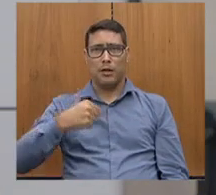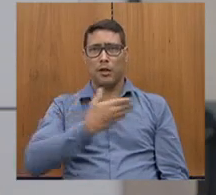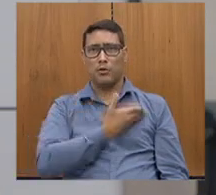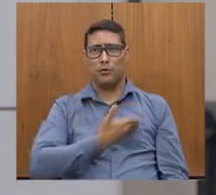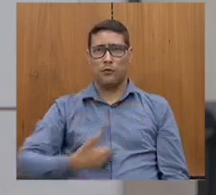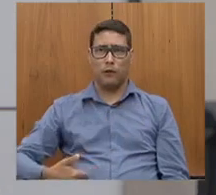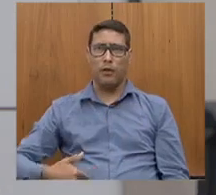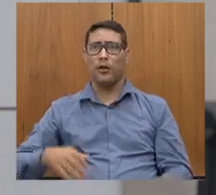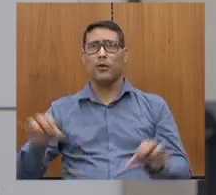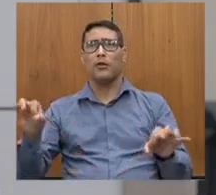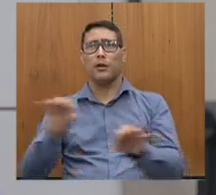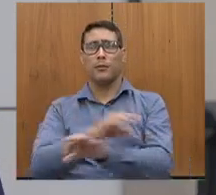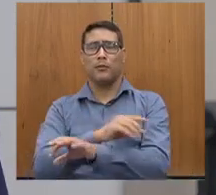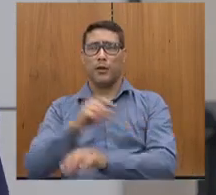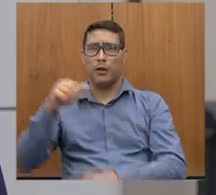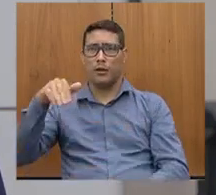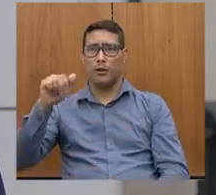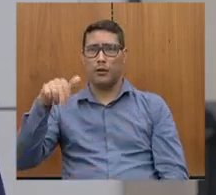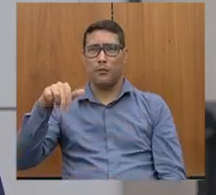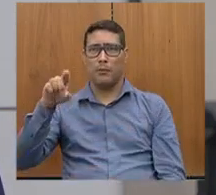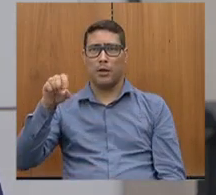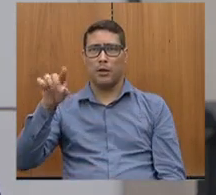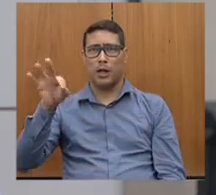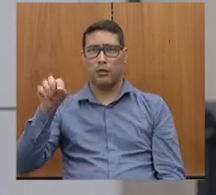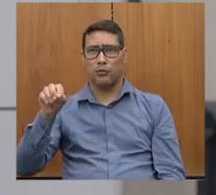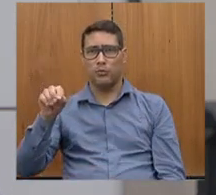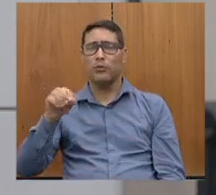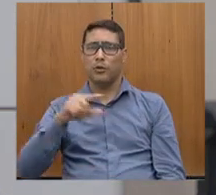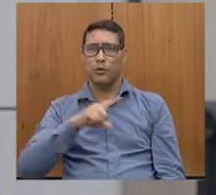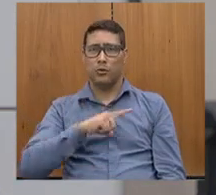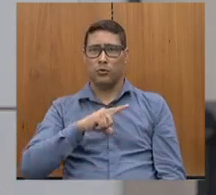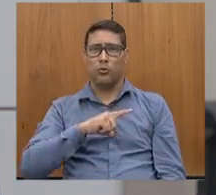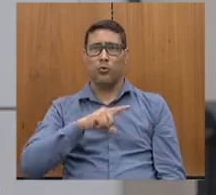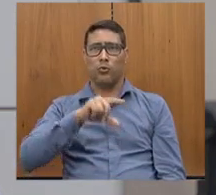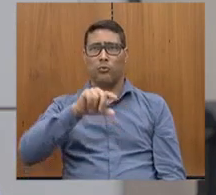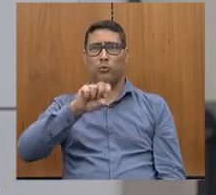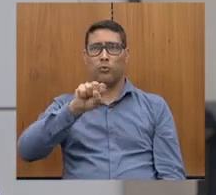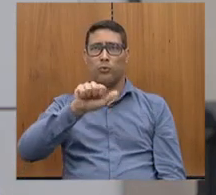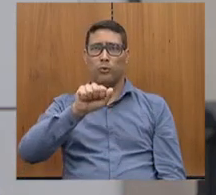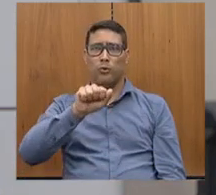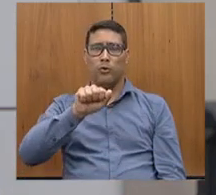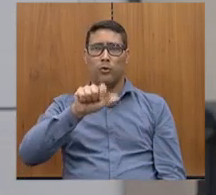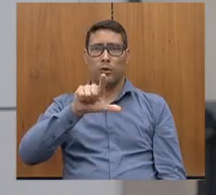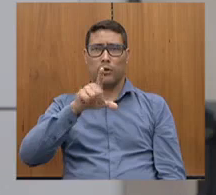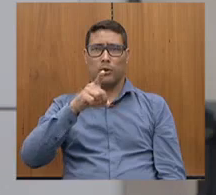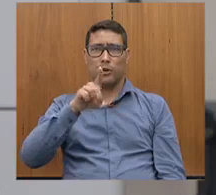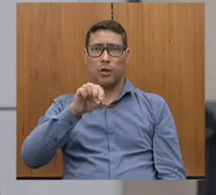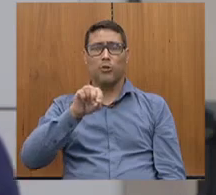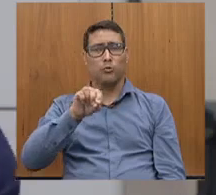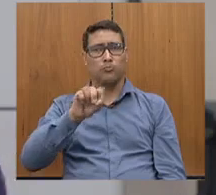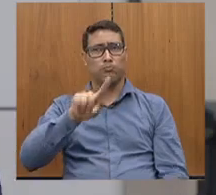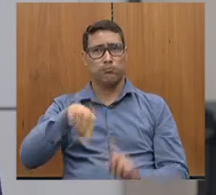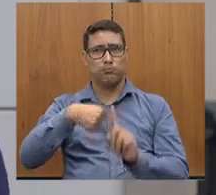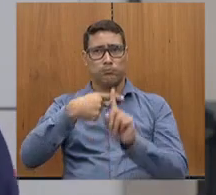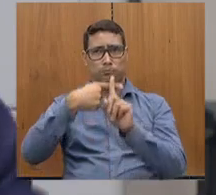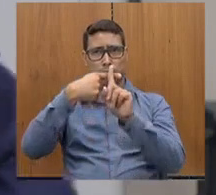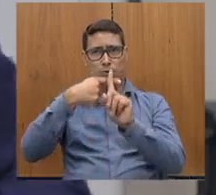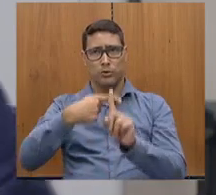e com um saldo muito positivo, mas muito positivo. E aí, o secretário Fernando,